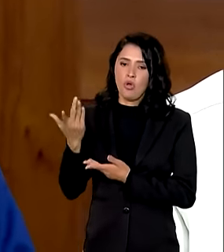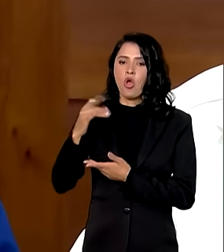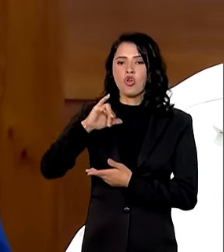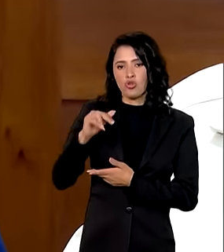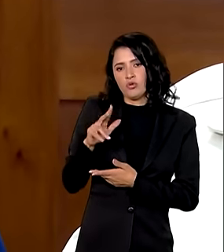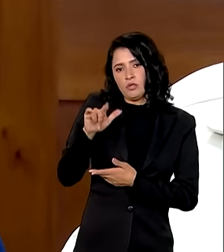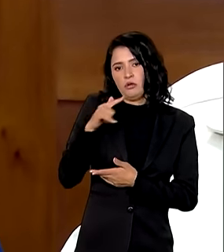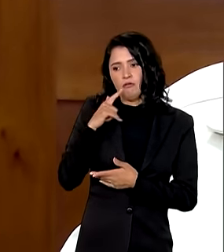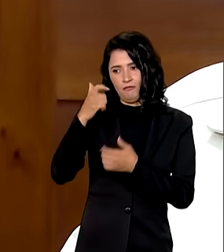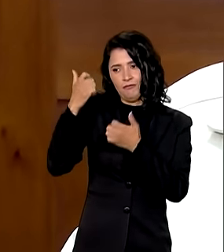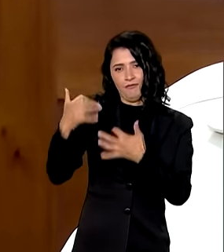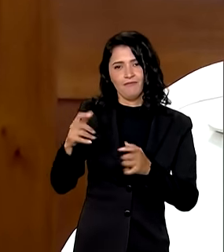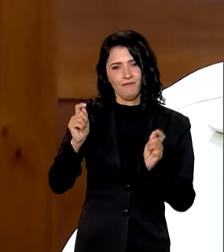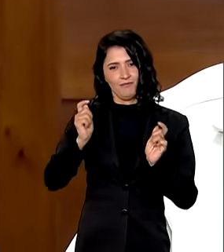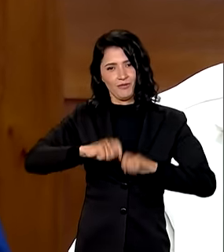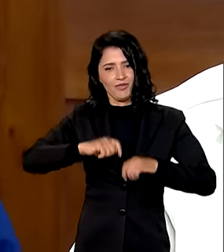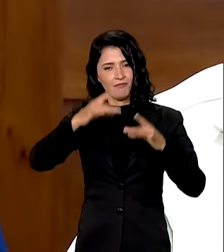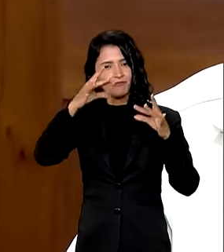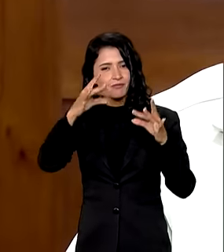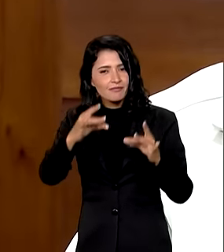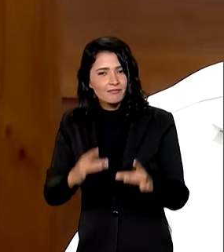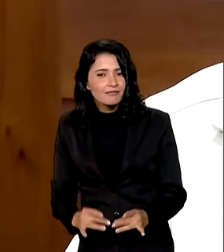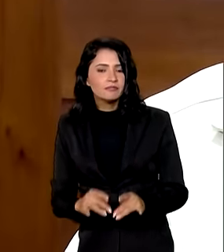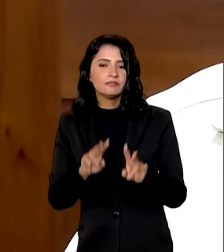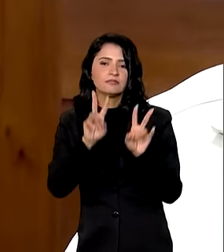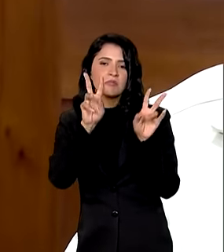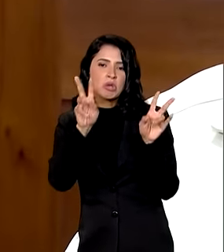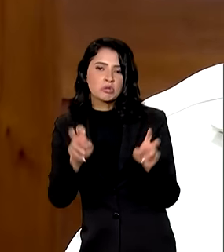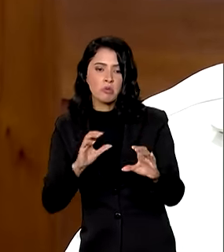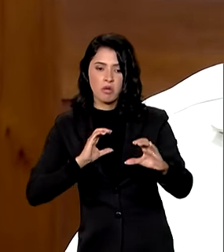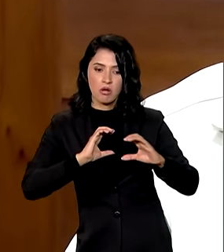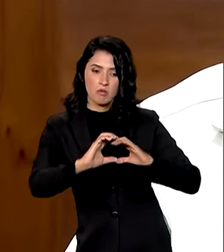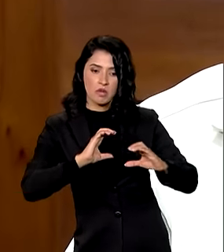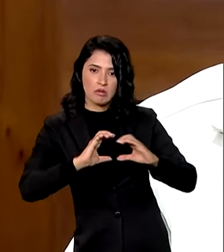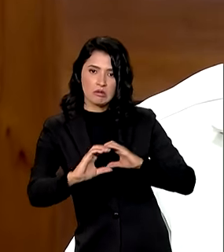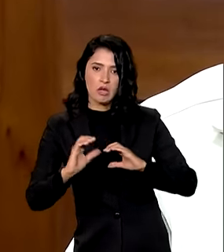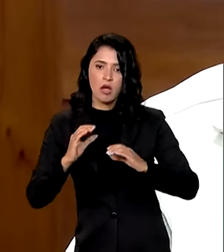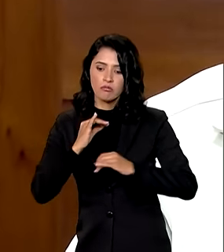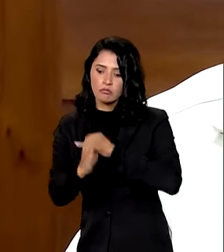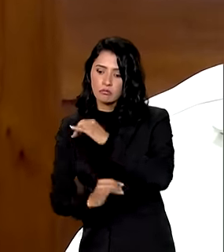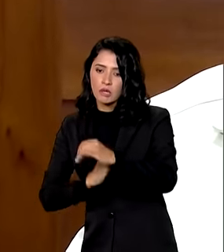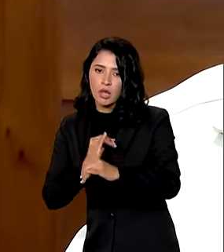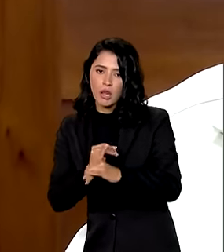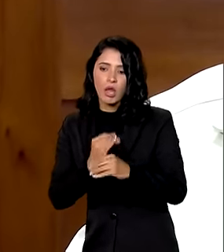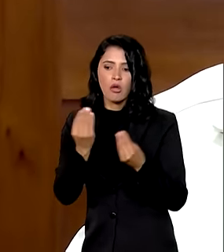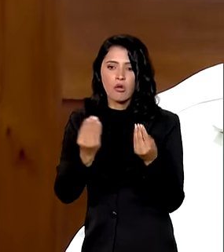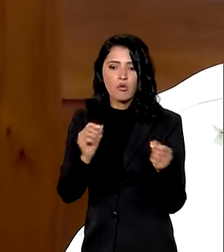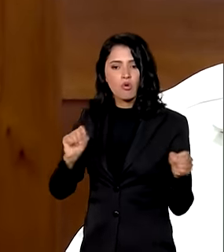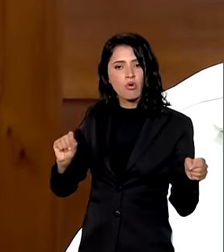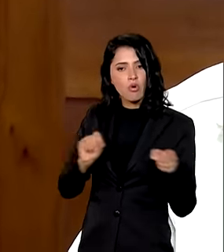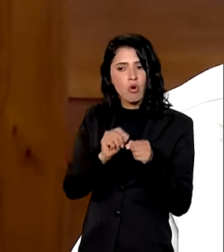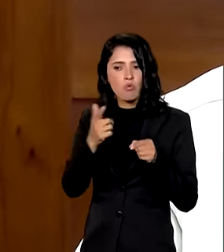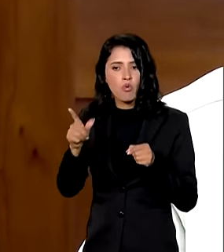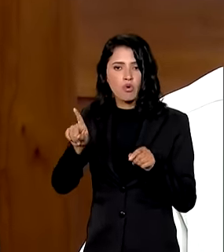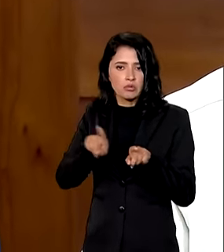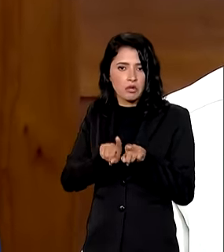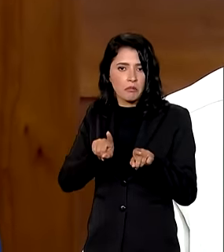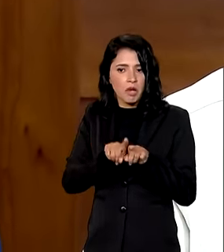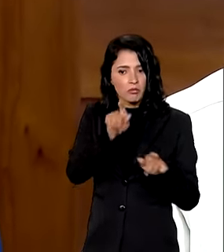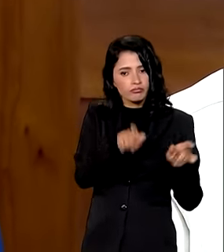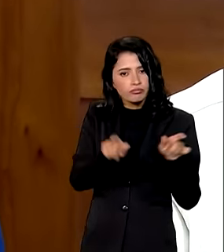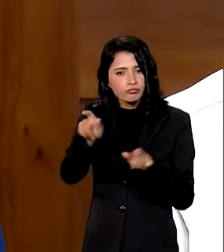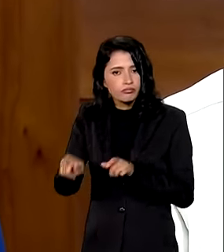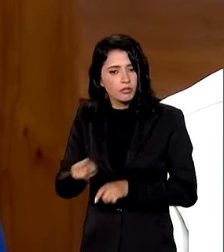vai poder aí detalhar, na questão da comunicação, da conectividade, como fazem os outros